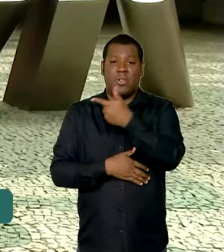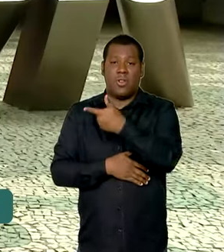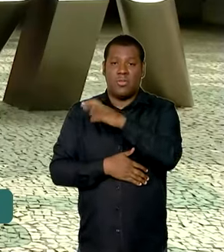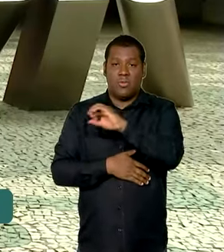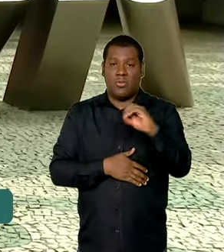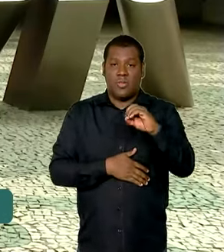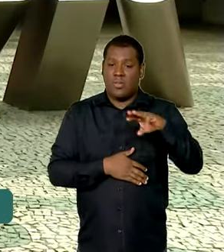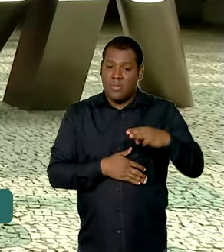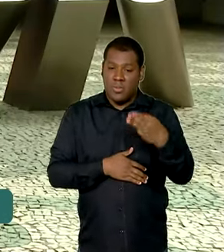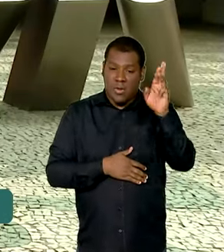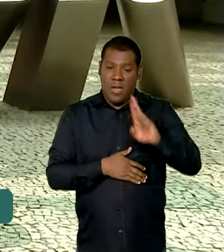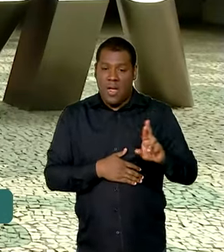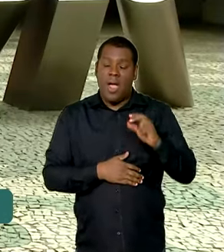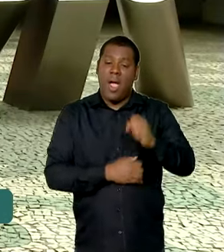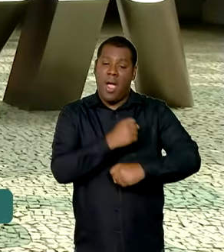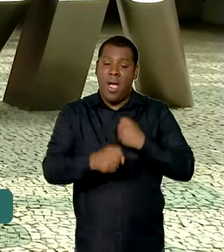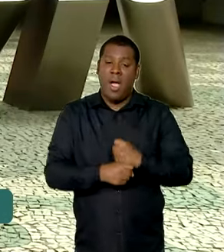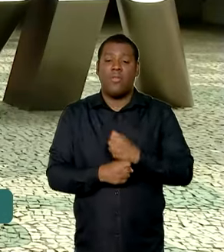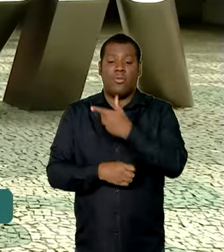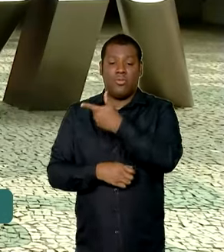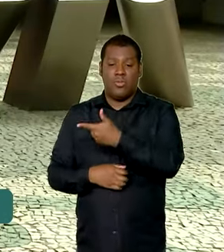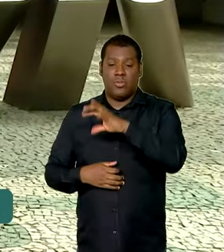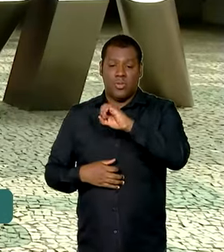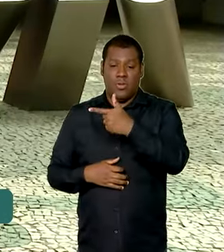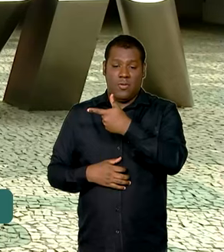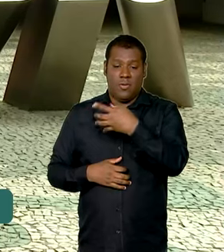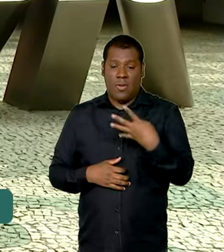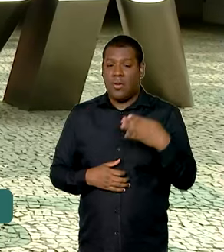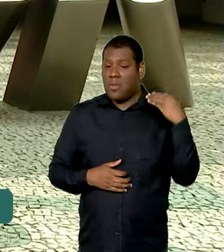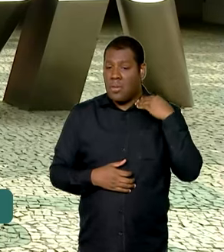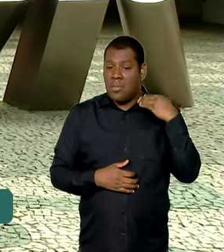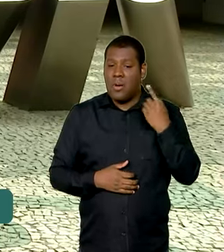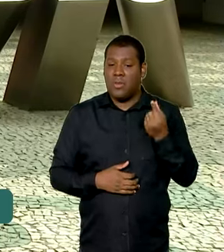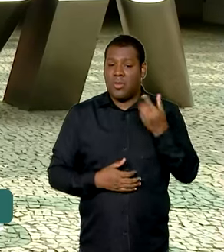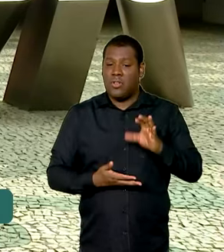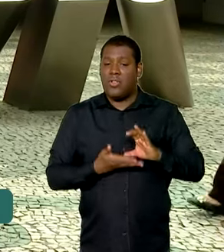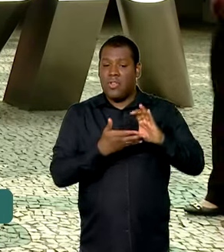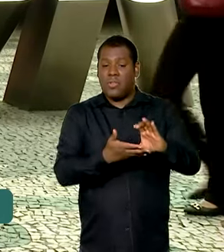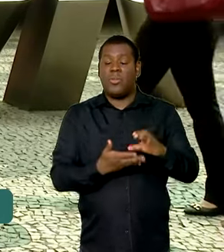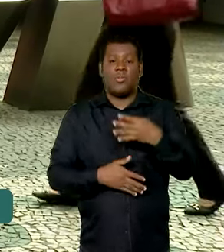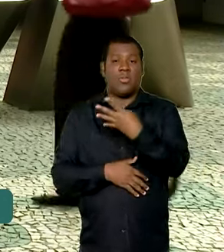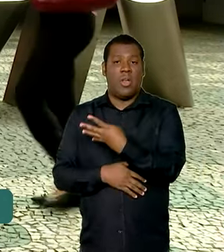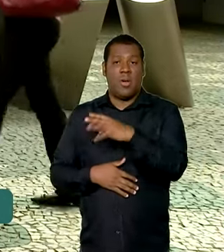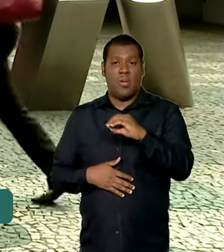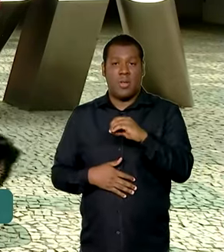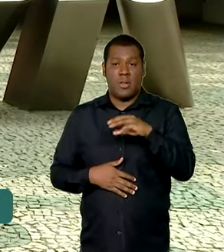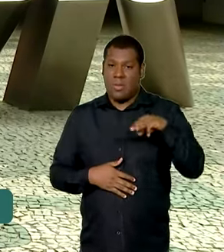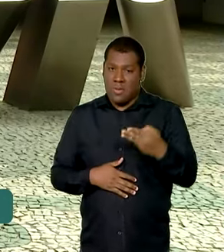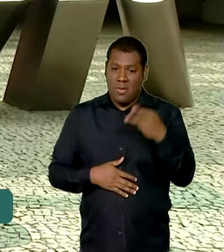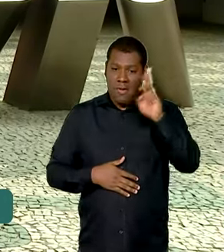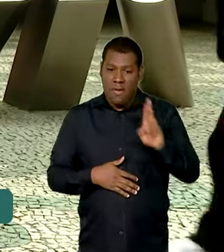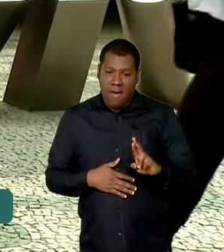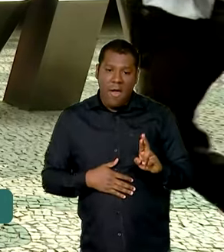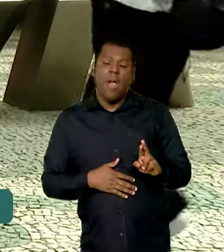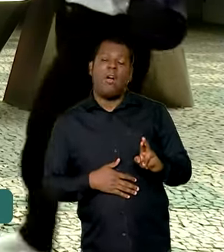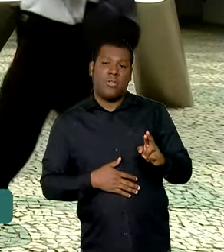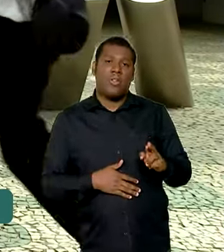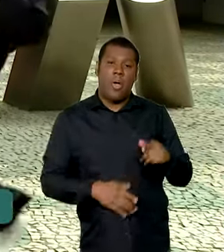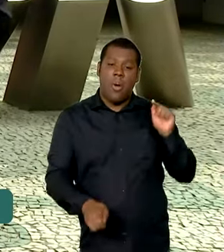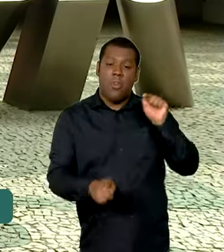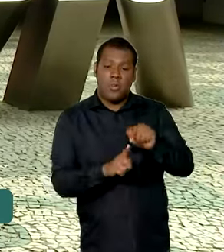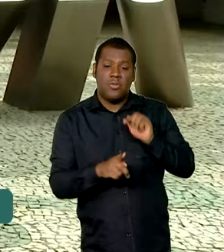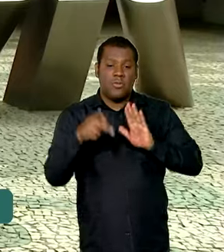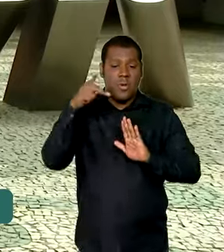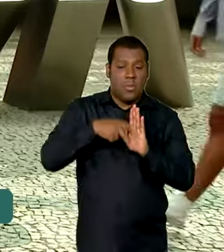Só em 2024, serão 40 milhões de reais, destinados a projetos que tenham como tema,